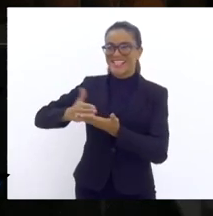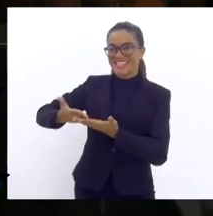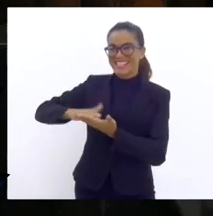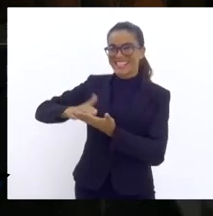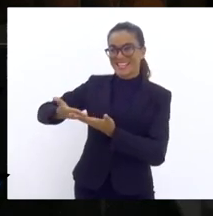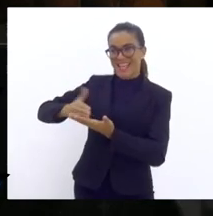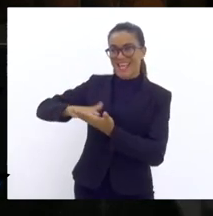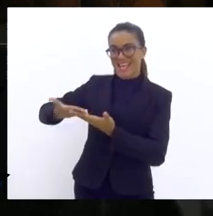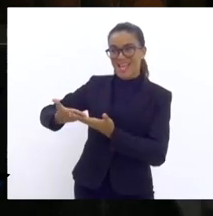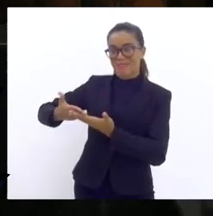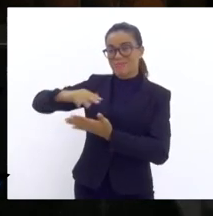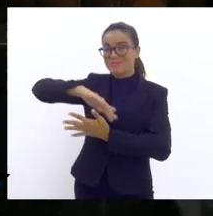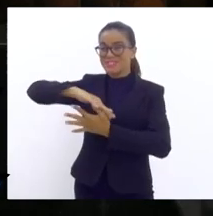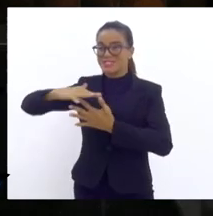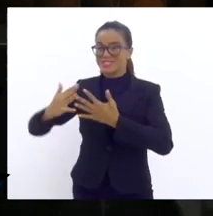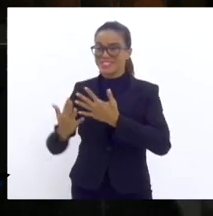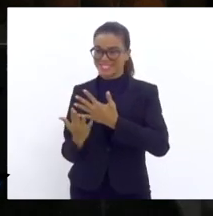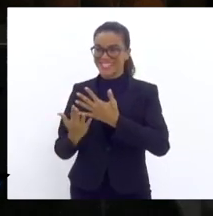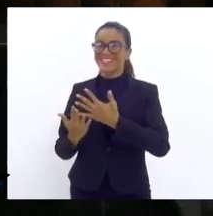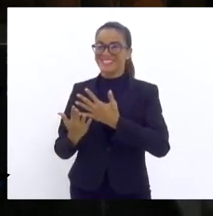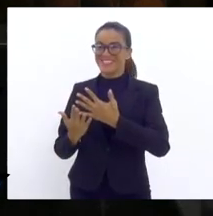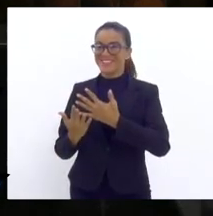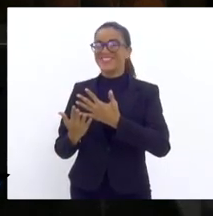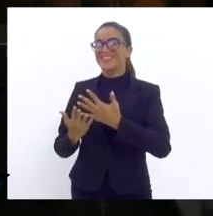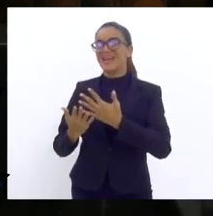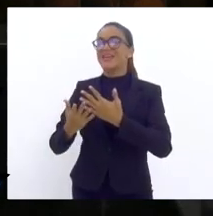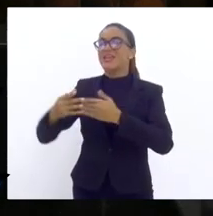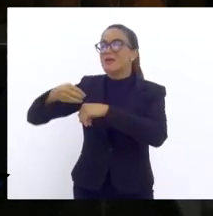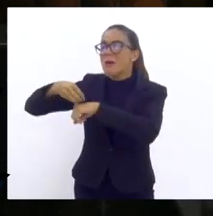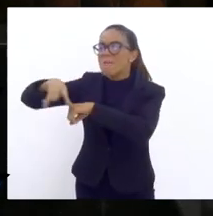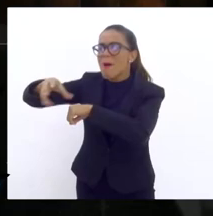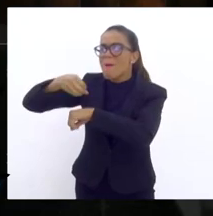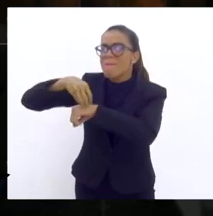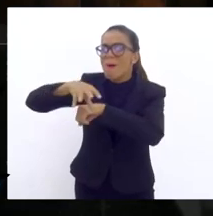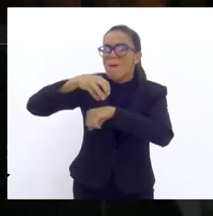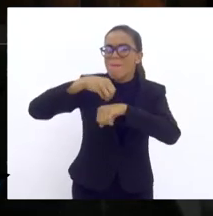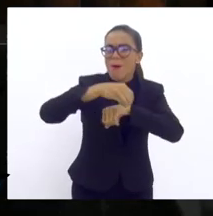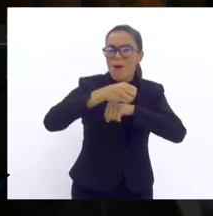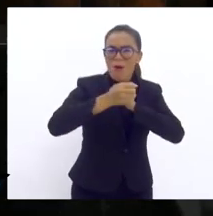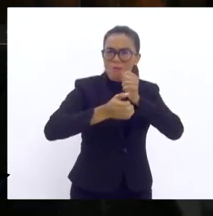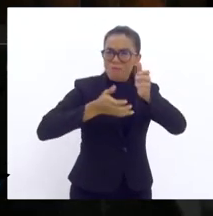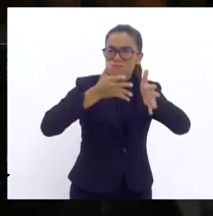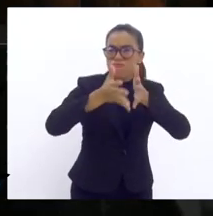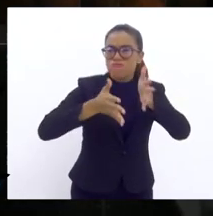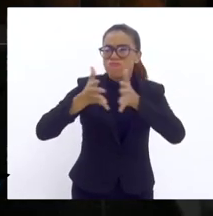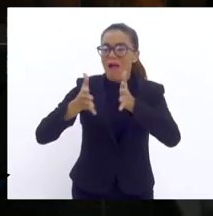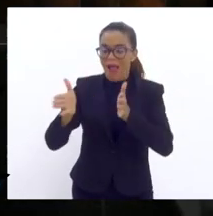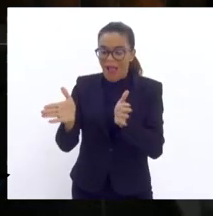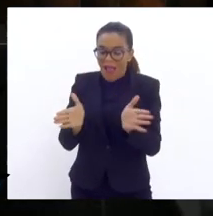linguagem de Libras, que leva a nossa voz aos deficientes auditivos.